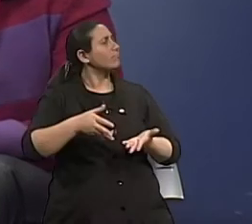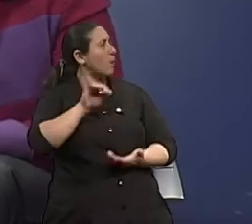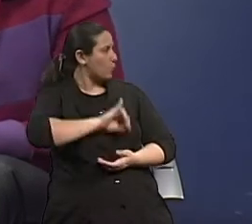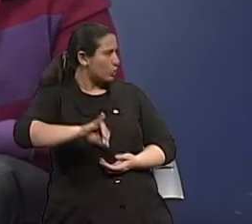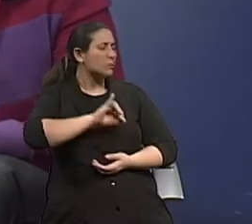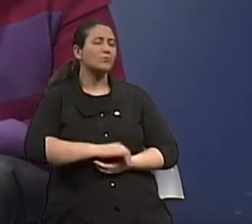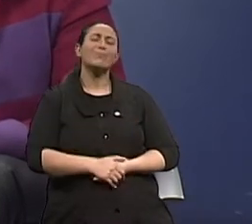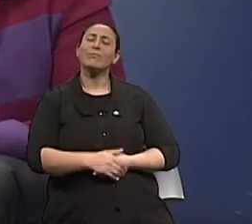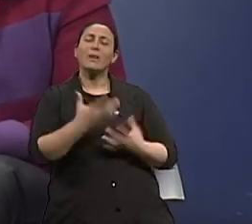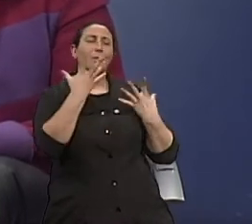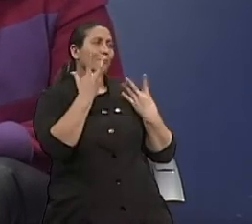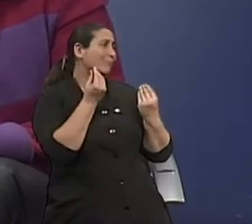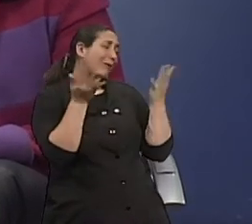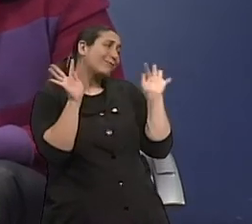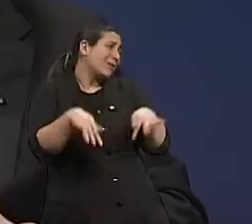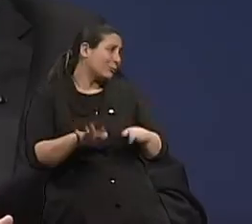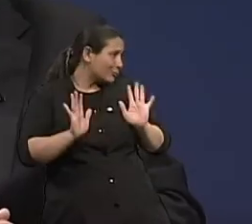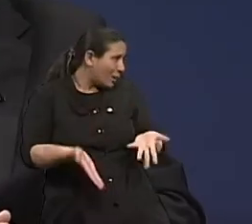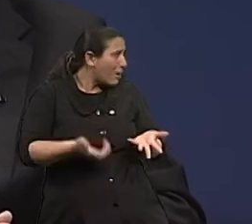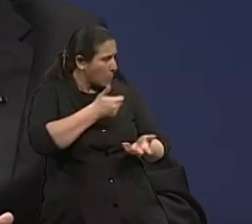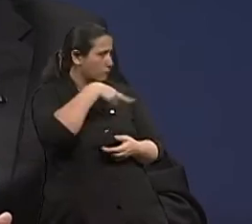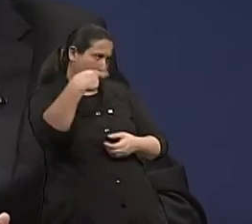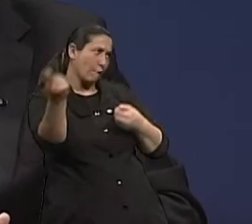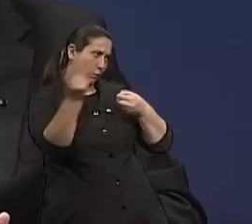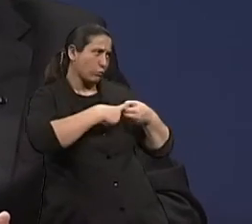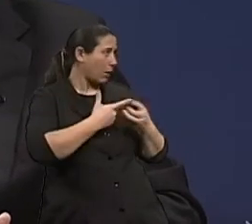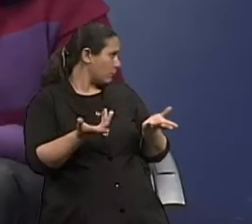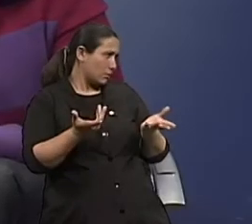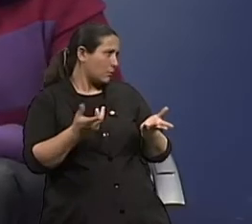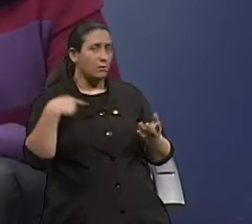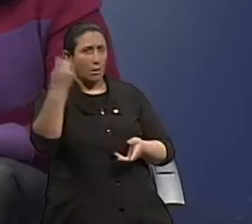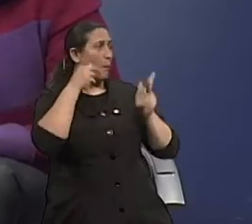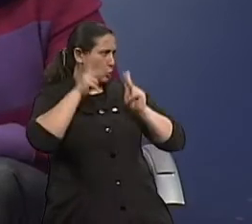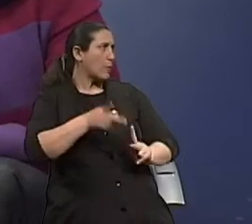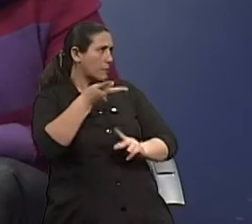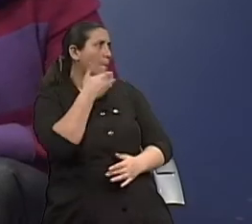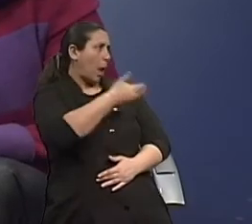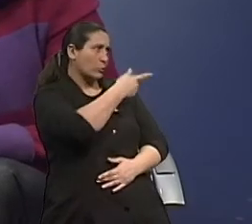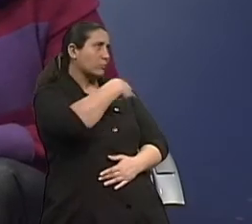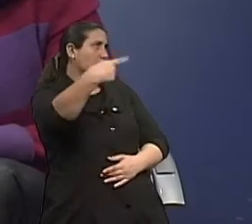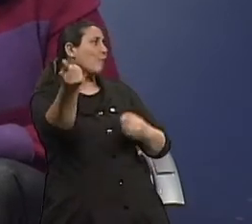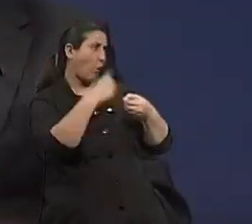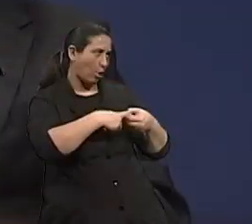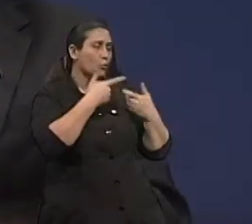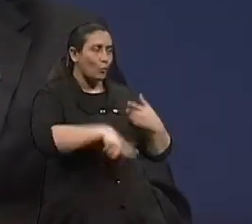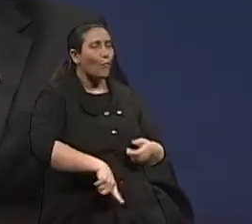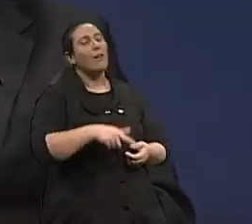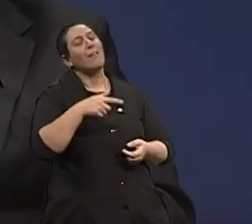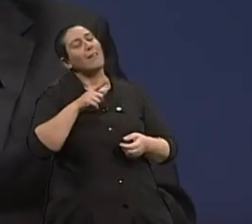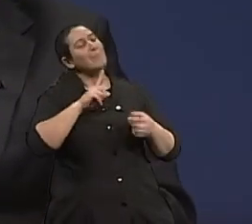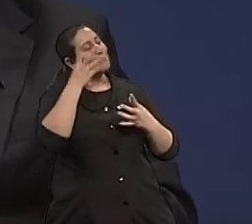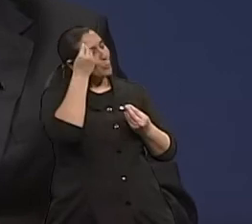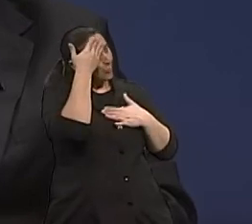fundamental. Doutor, estamos no final do programa, claro que o senhor vai voltar, né? Porque o pessoal pede, o senhor volta, daqui a um tempo o senhor volta de novo. Mas